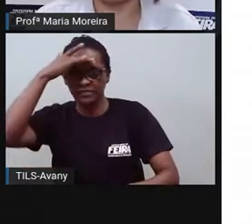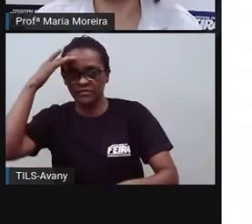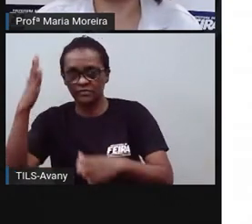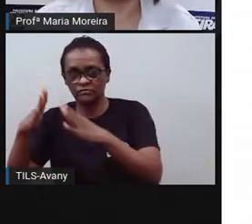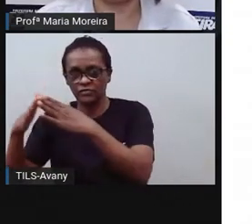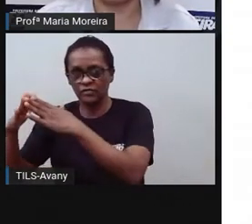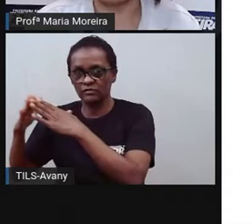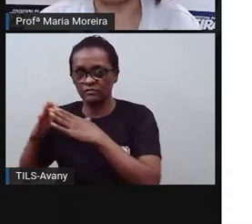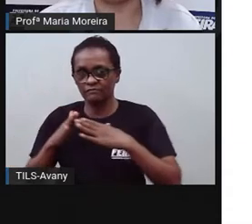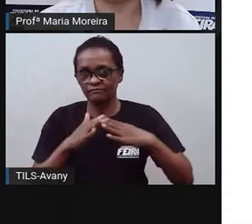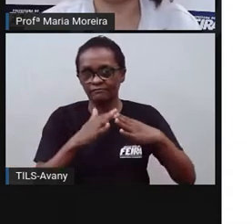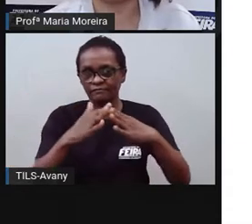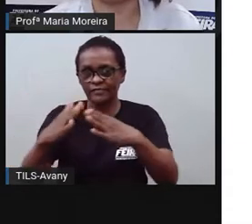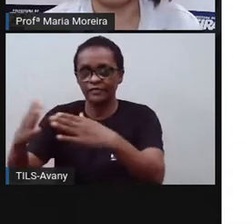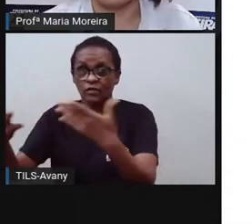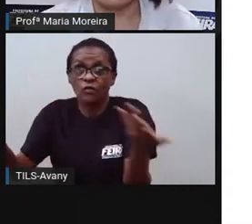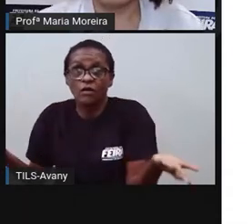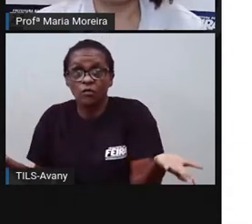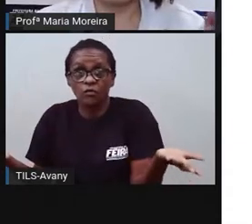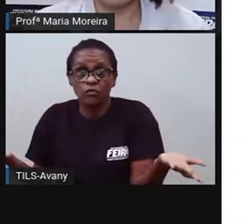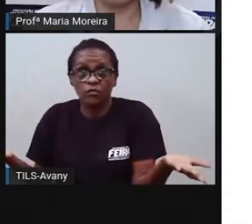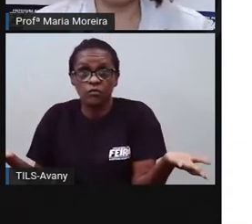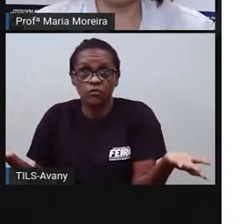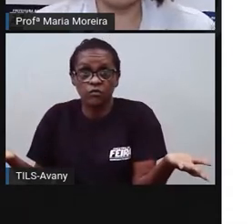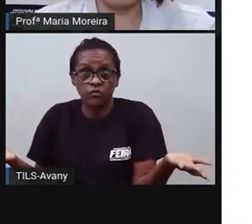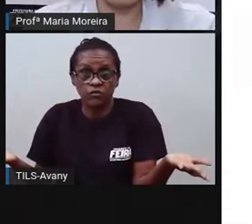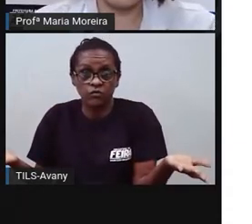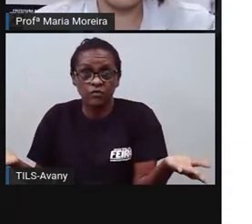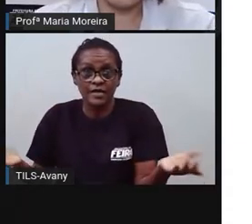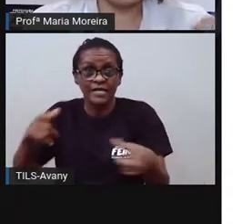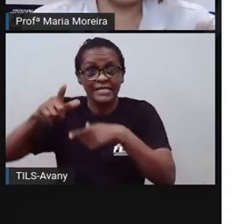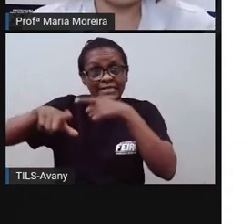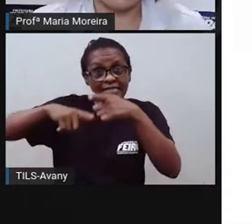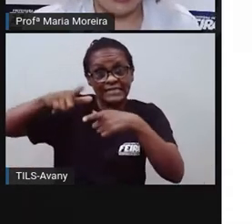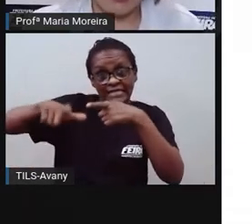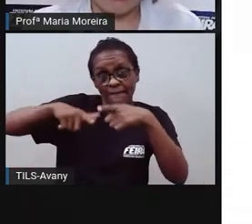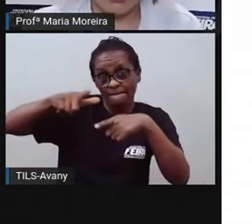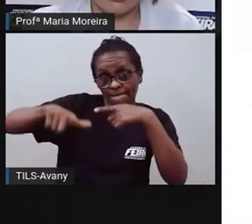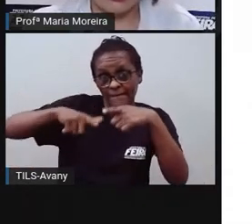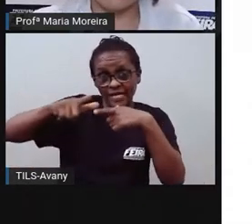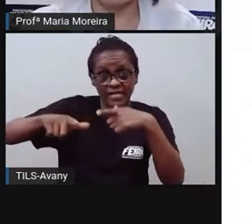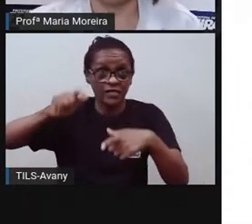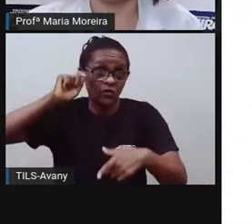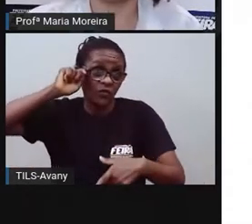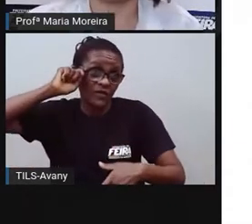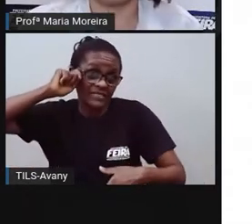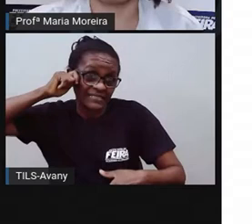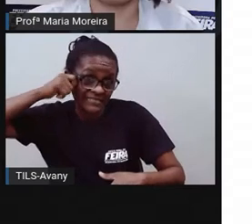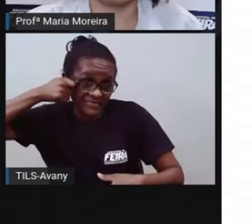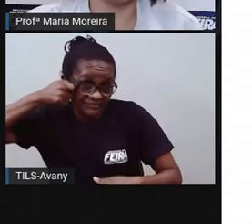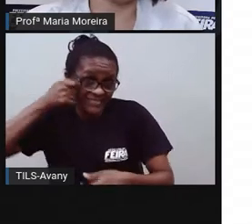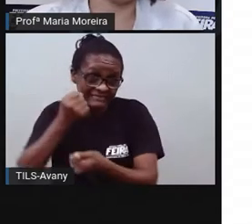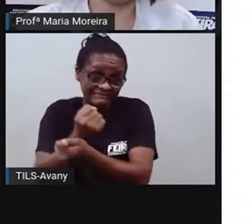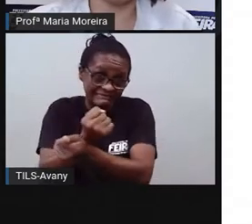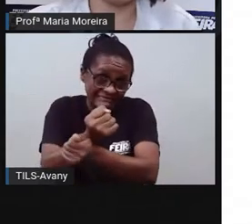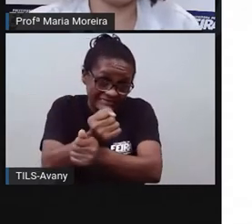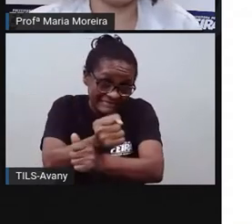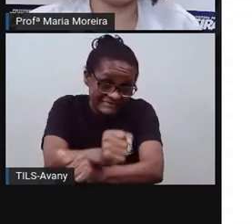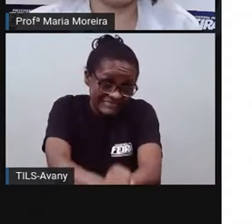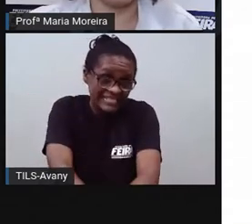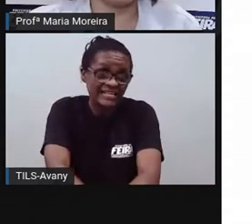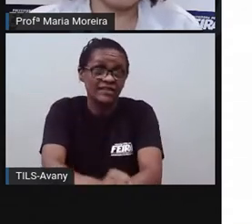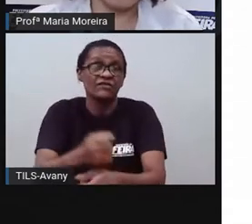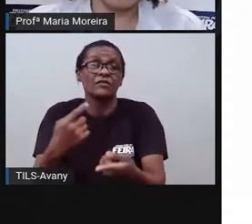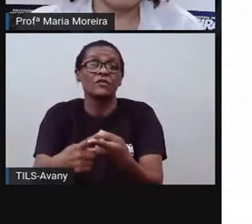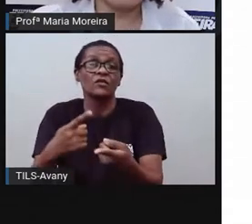africana foram, lembrando que mão de obra escrava, né? Os africanos vinham para o